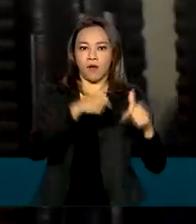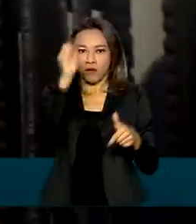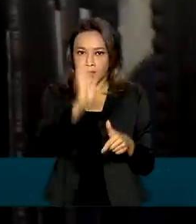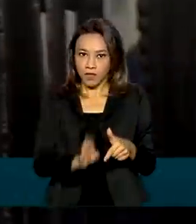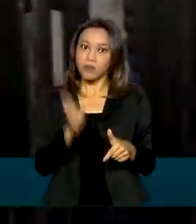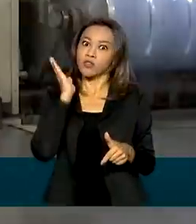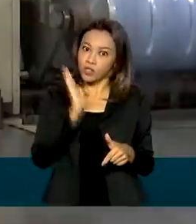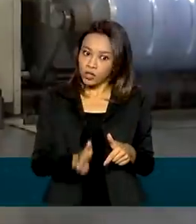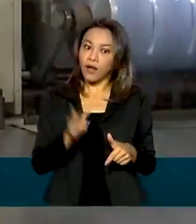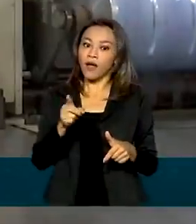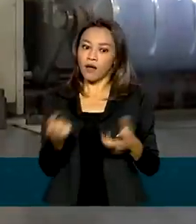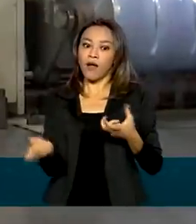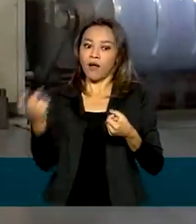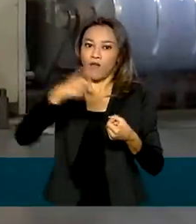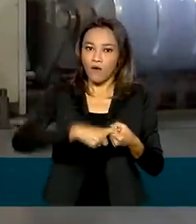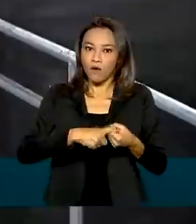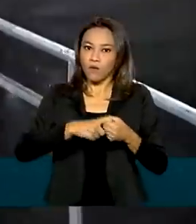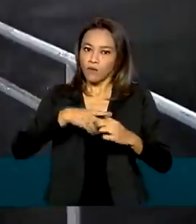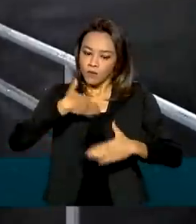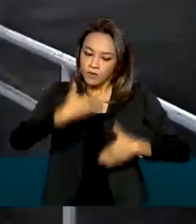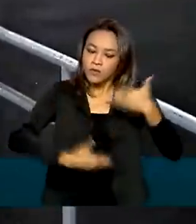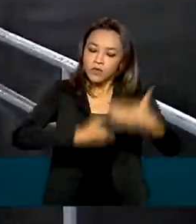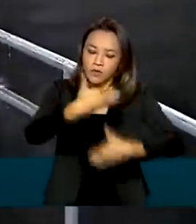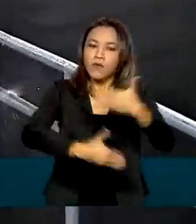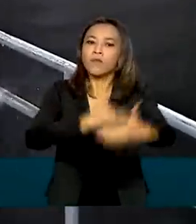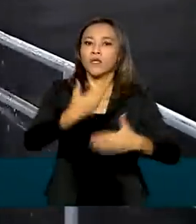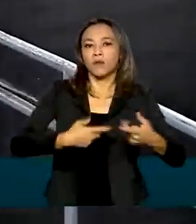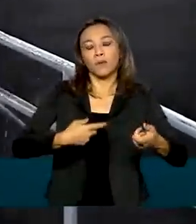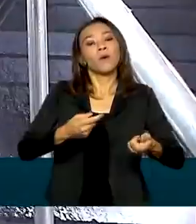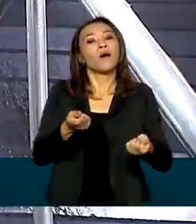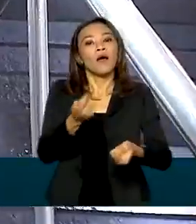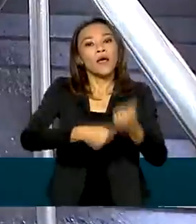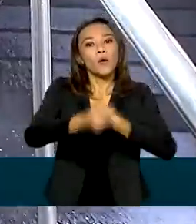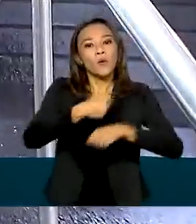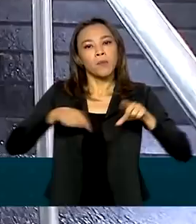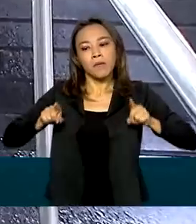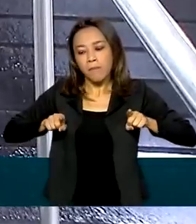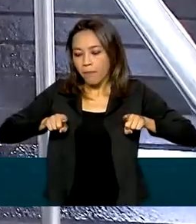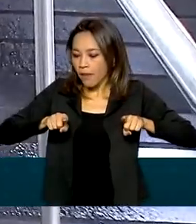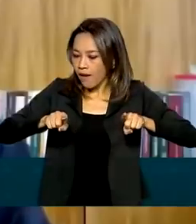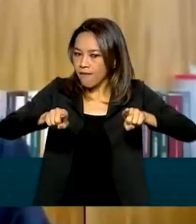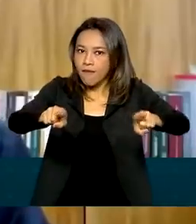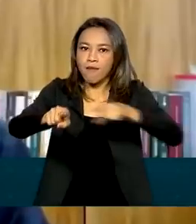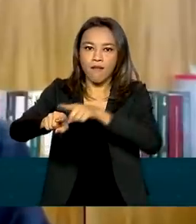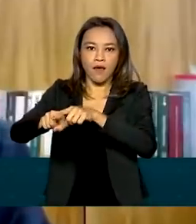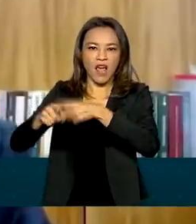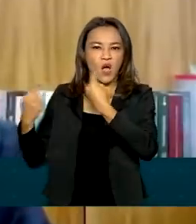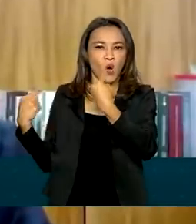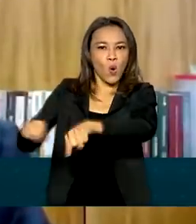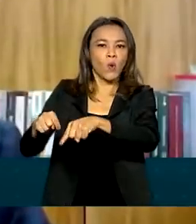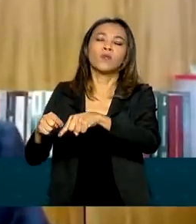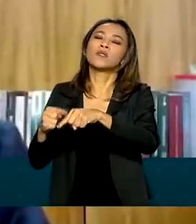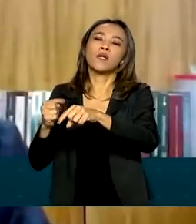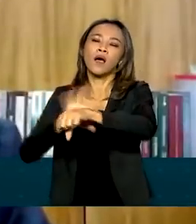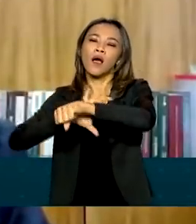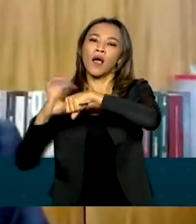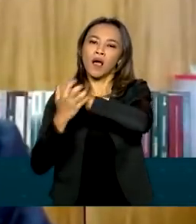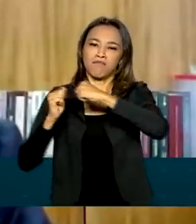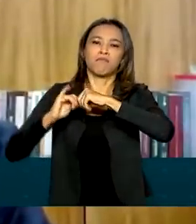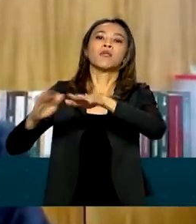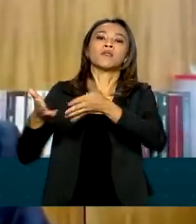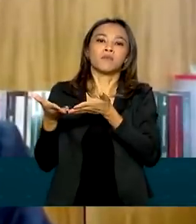a retomada do crescimento econômico em paralelo ao combate à pandemia. O Brasil está numa